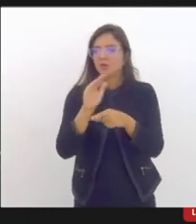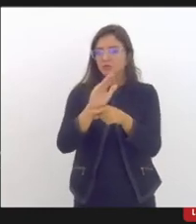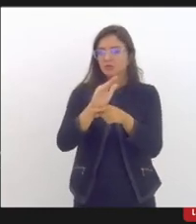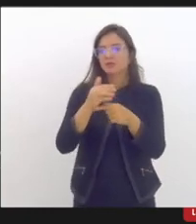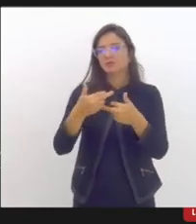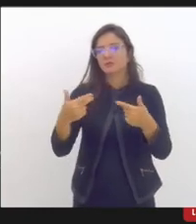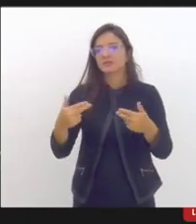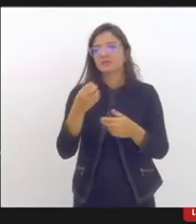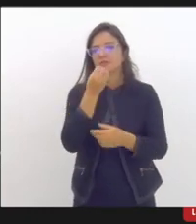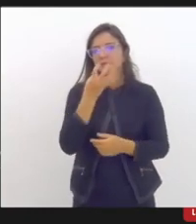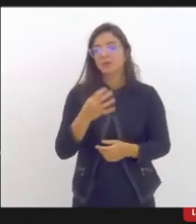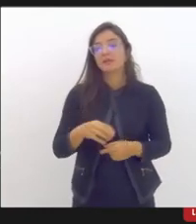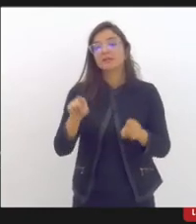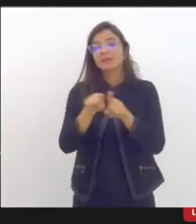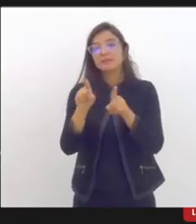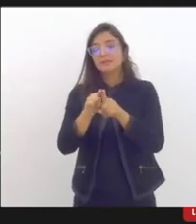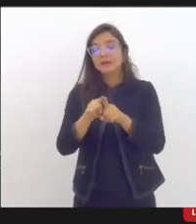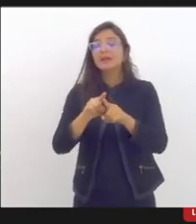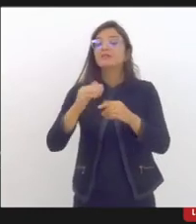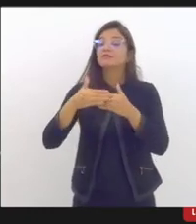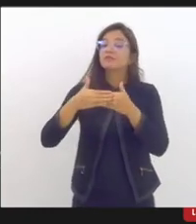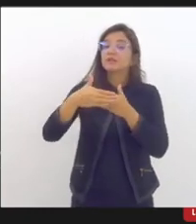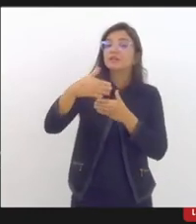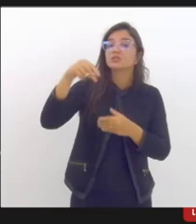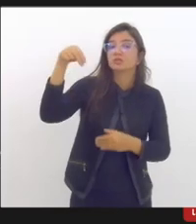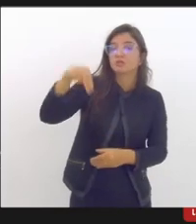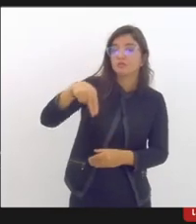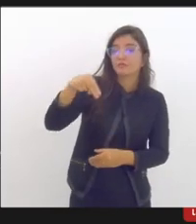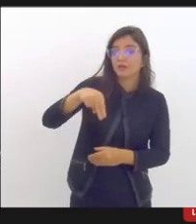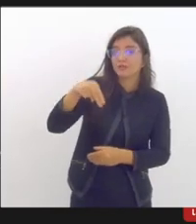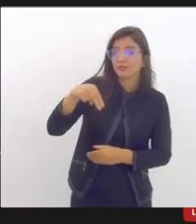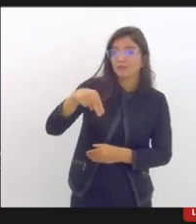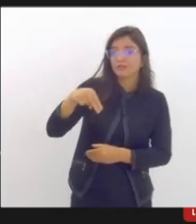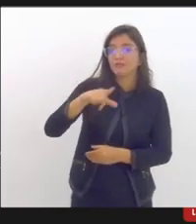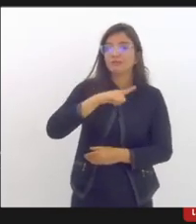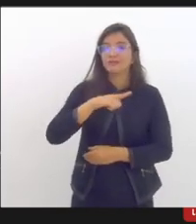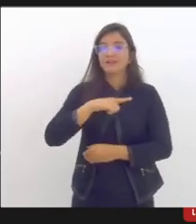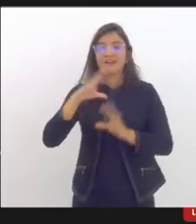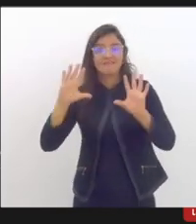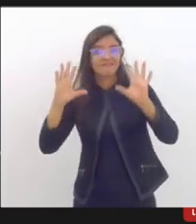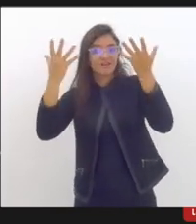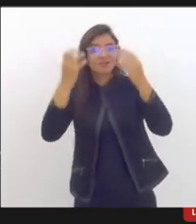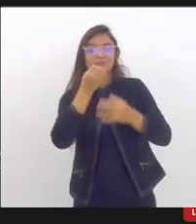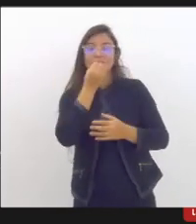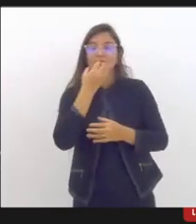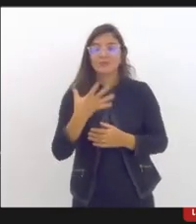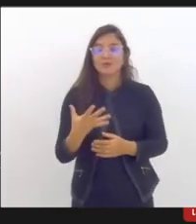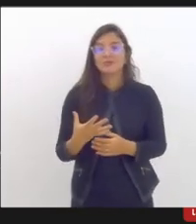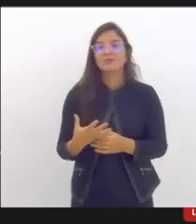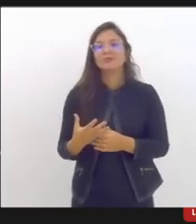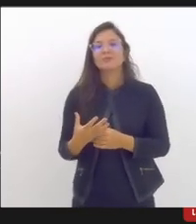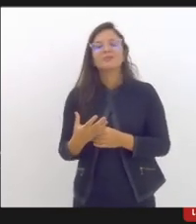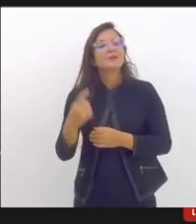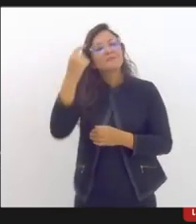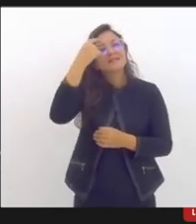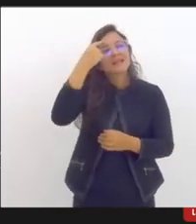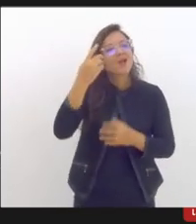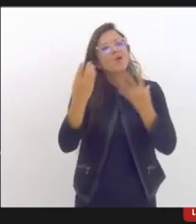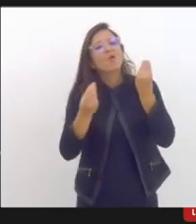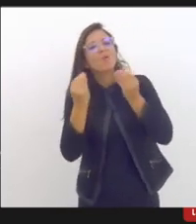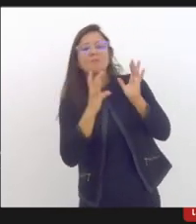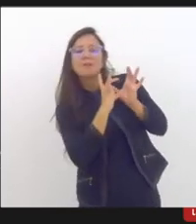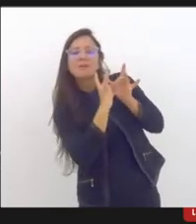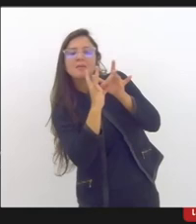disso, um evento de culminância em novembro com a exposição, né? De boas práticas e experiências que foram desenvolvidas